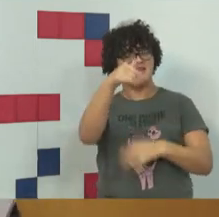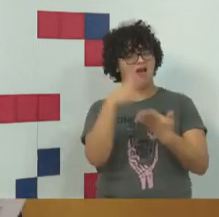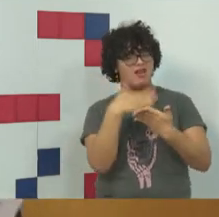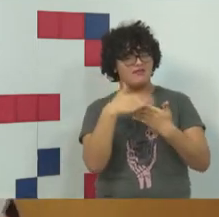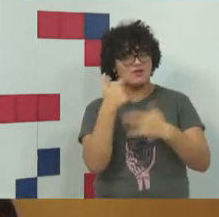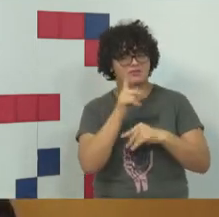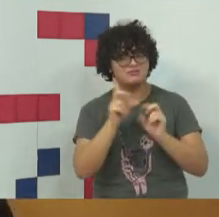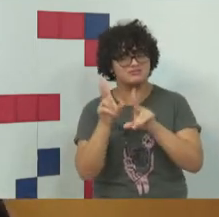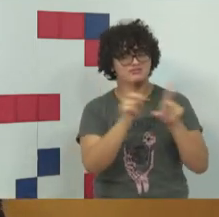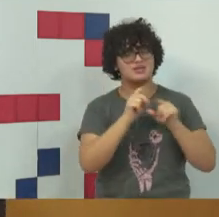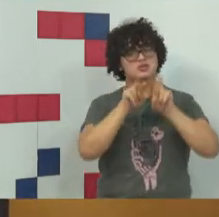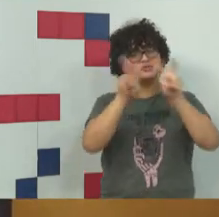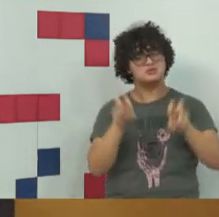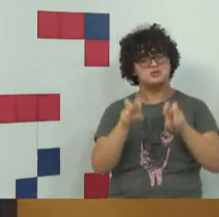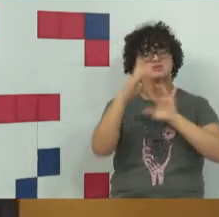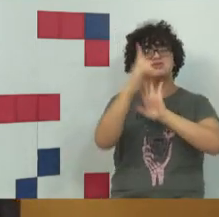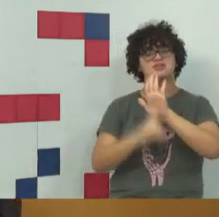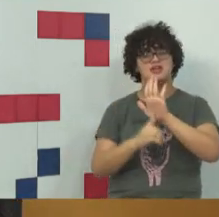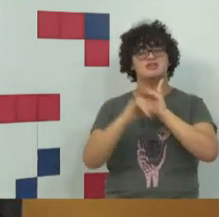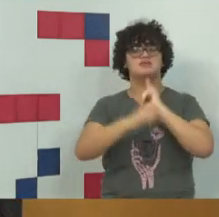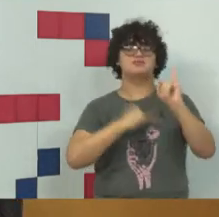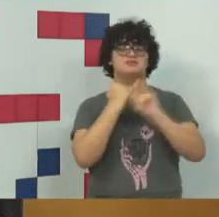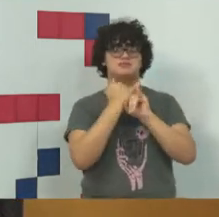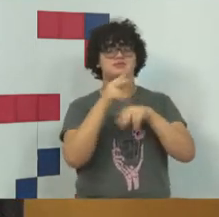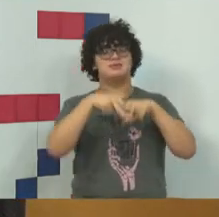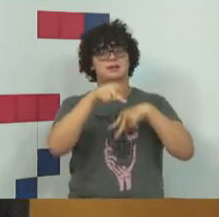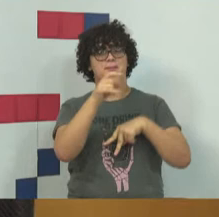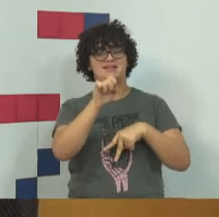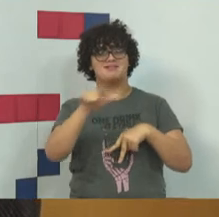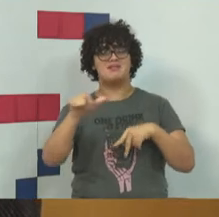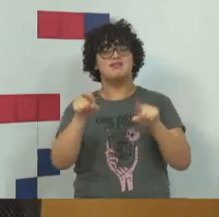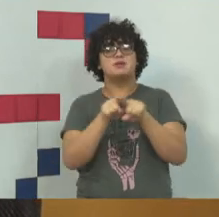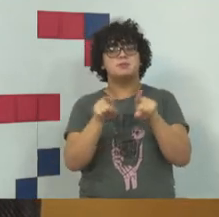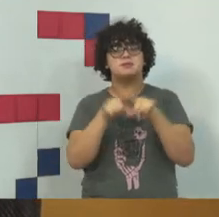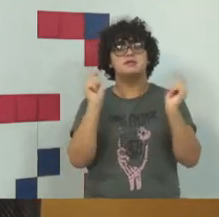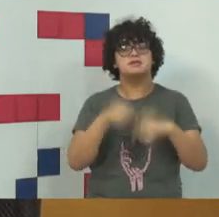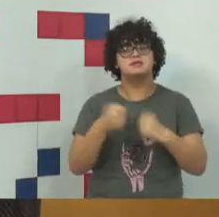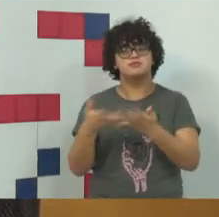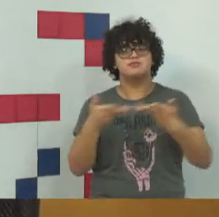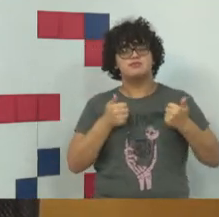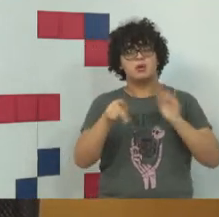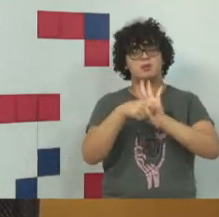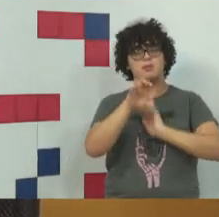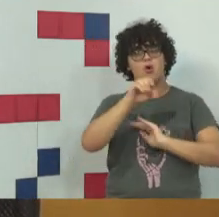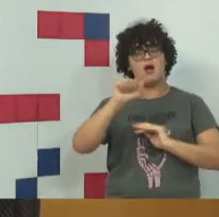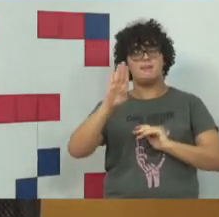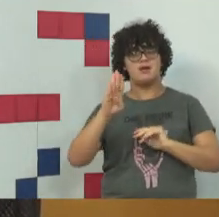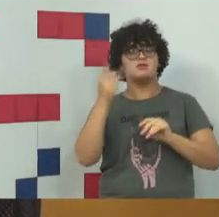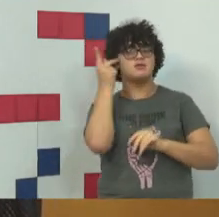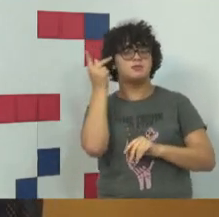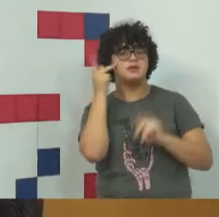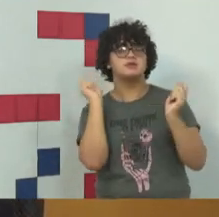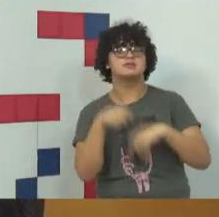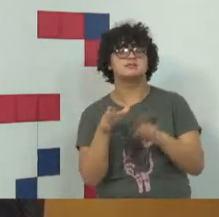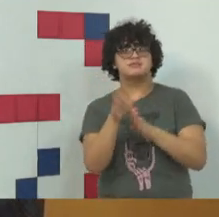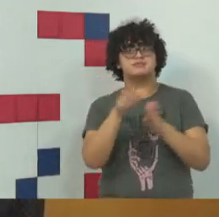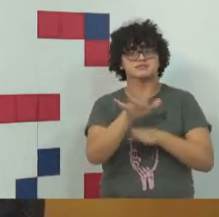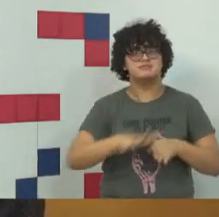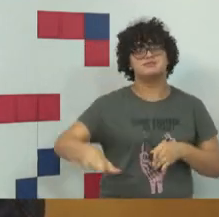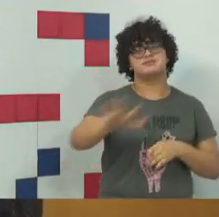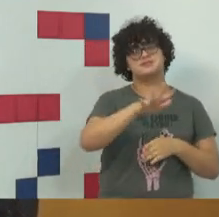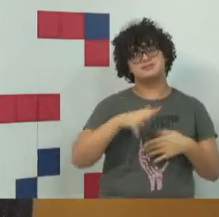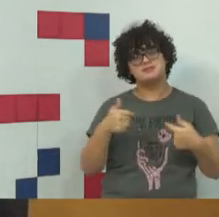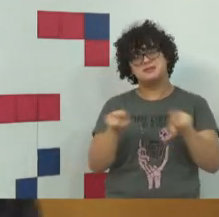sobre direito penal informático, presidente da Comissão de Direito Digital da OAB de São Paulo e conselheiro suplente do Comitê